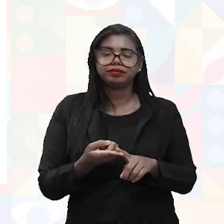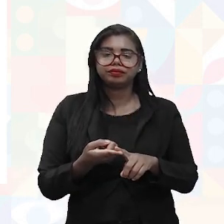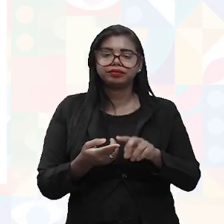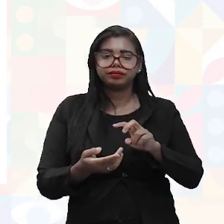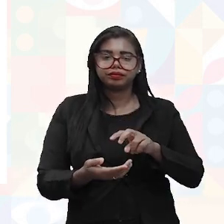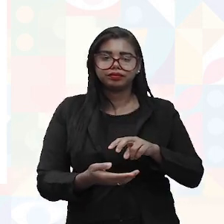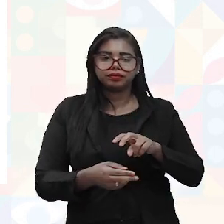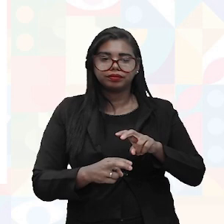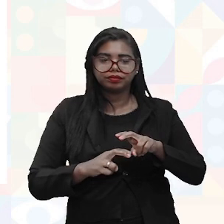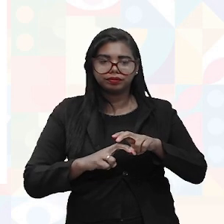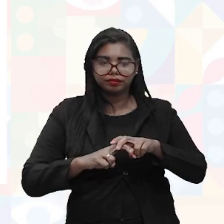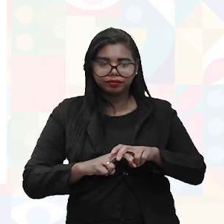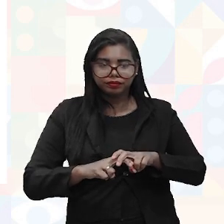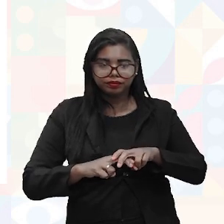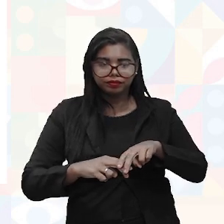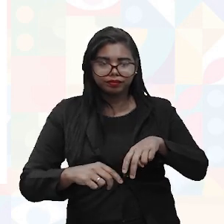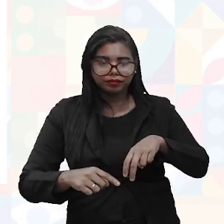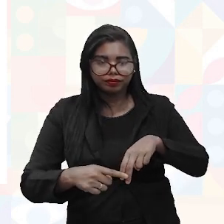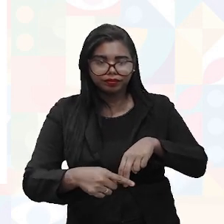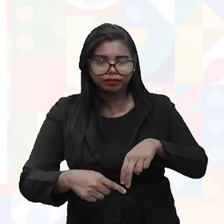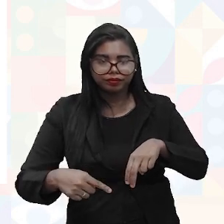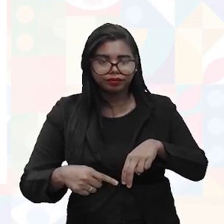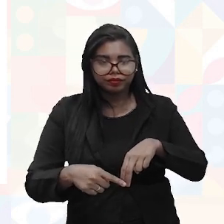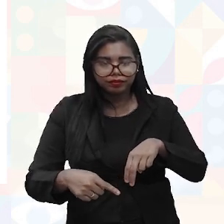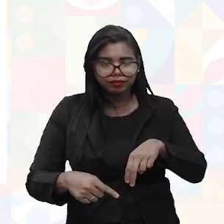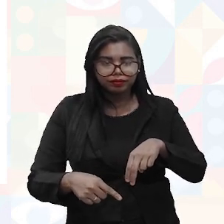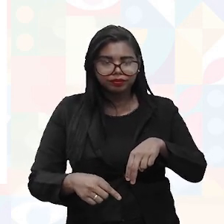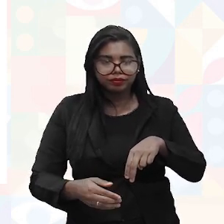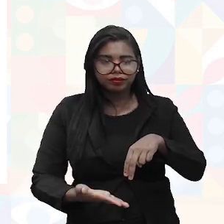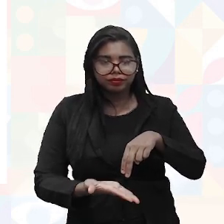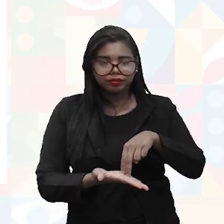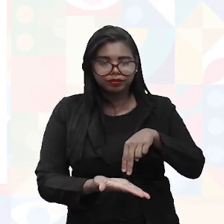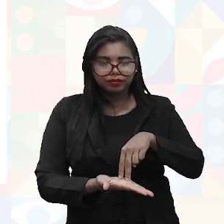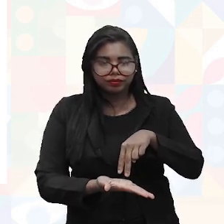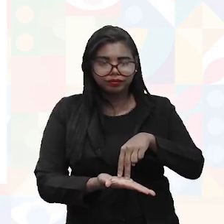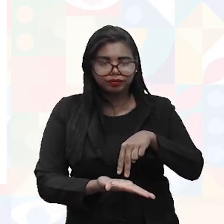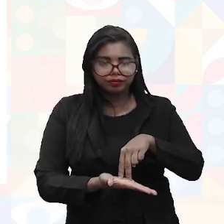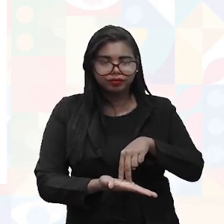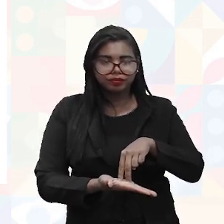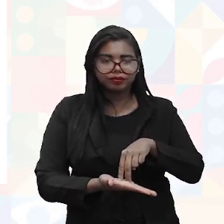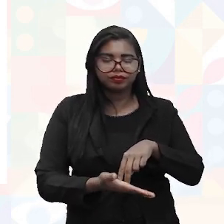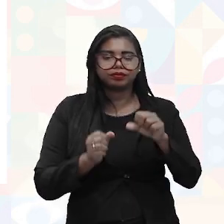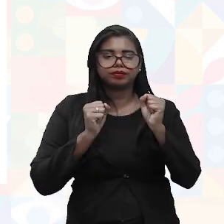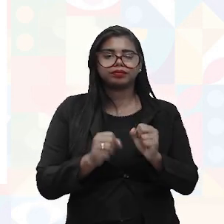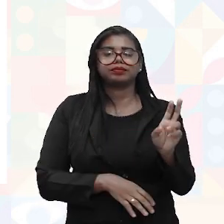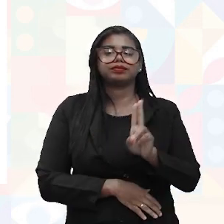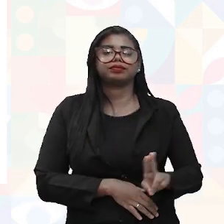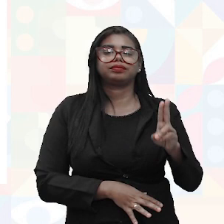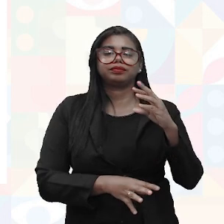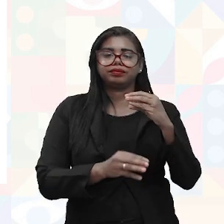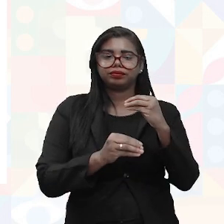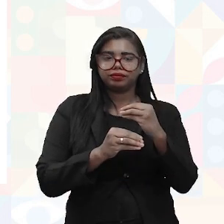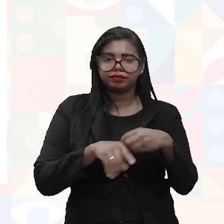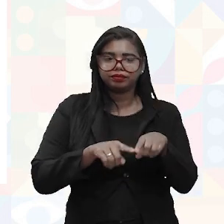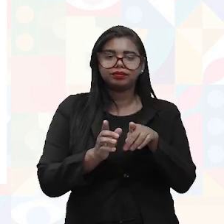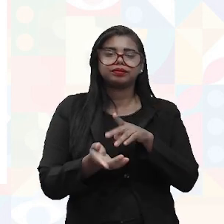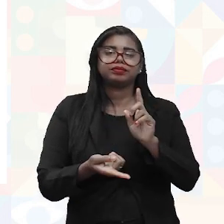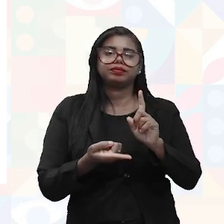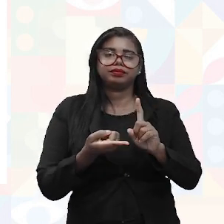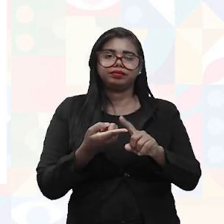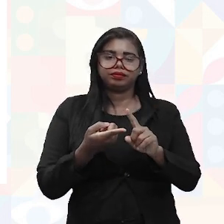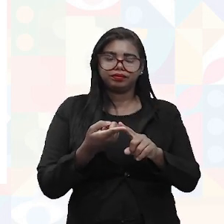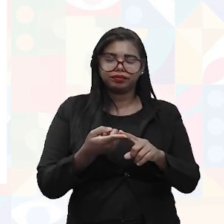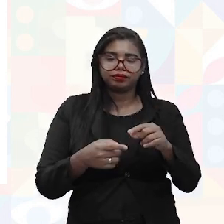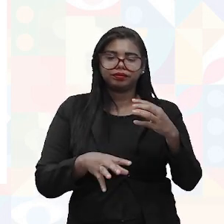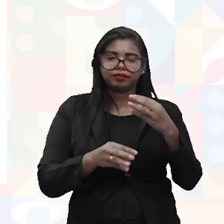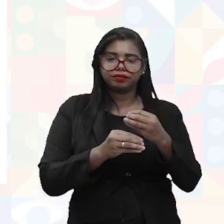completamente, o quê? A região plantar, colocar os pés no chão, podendo utilizar apoio para os pés nos termos,